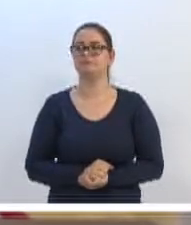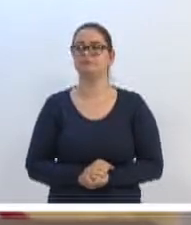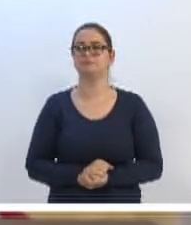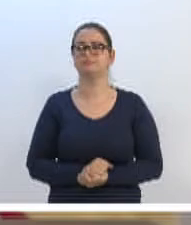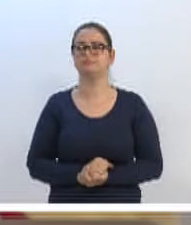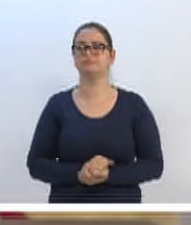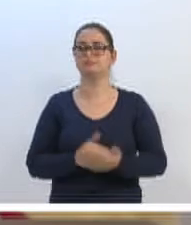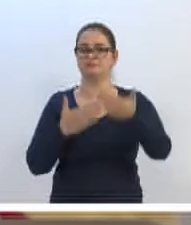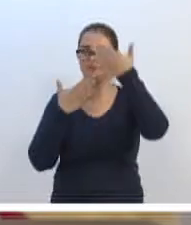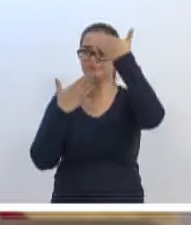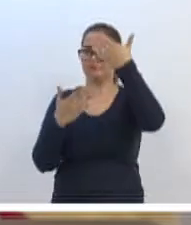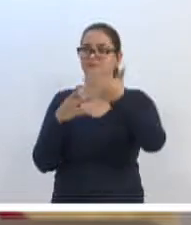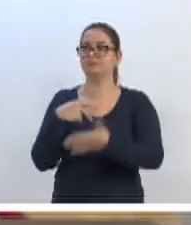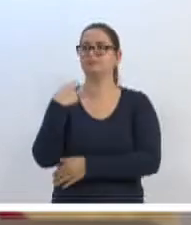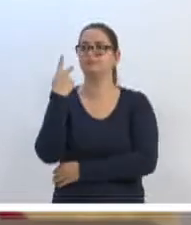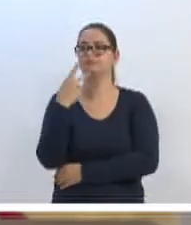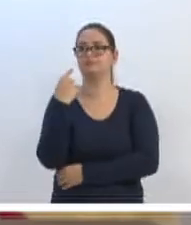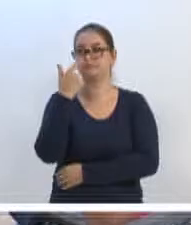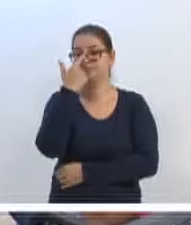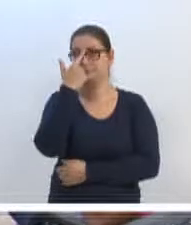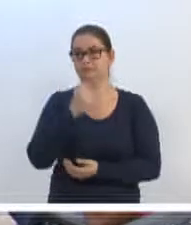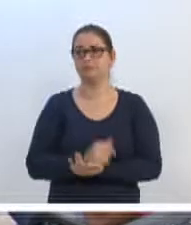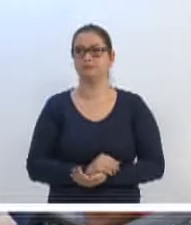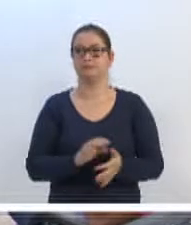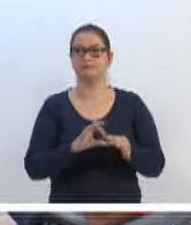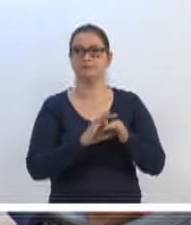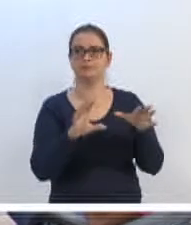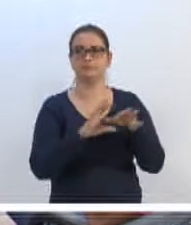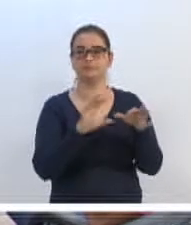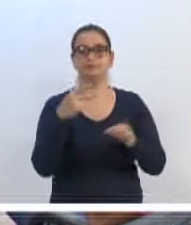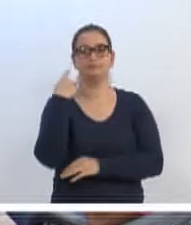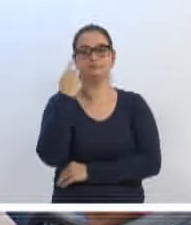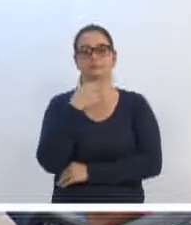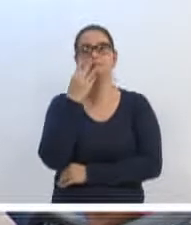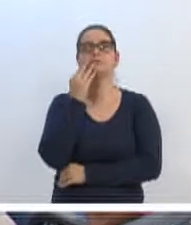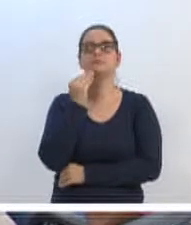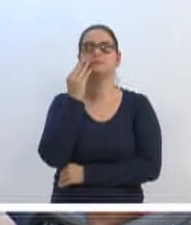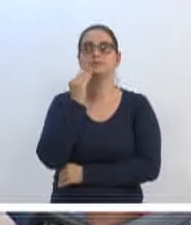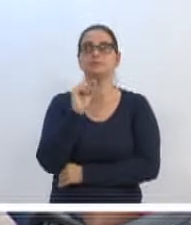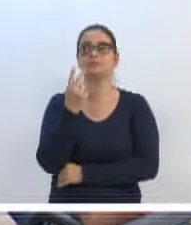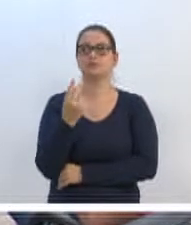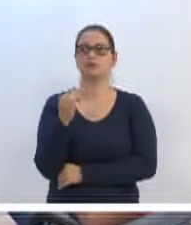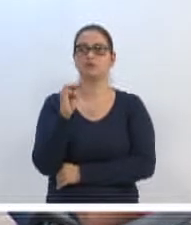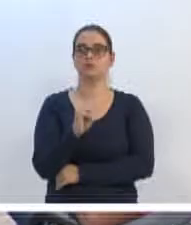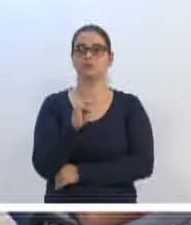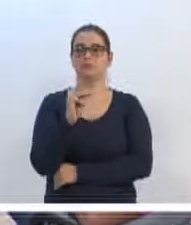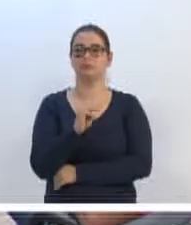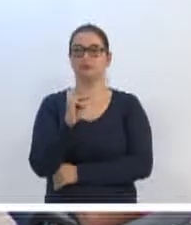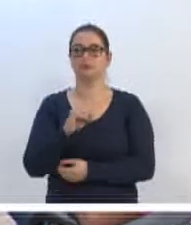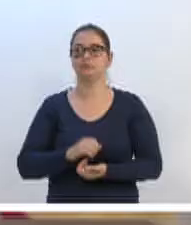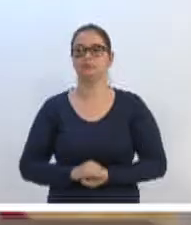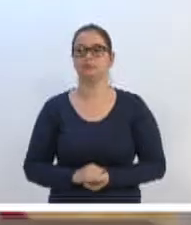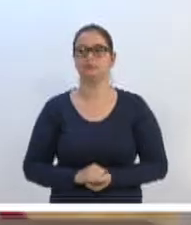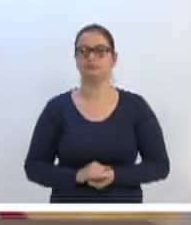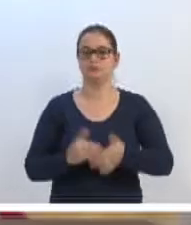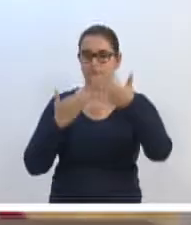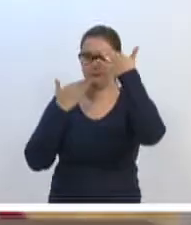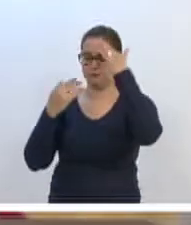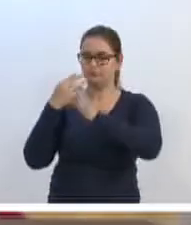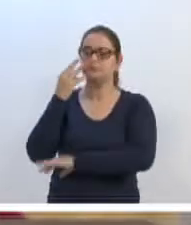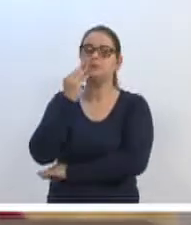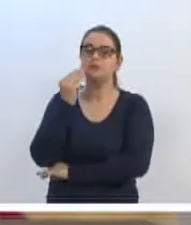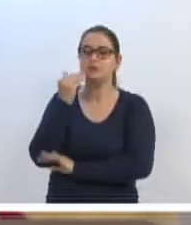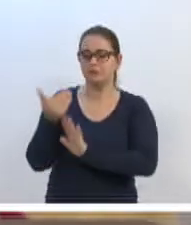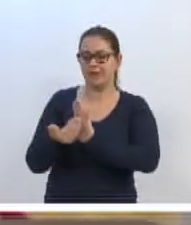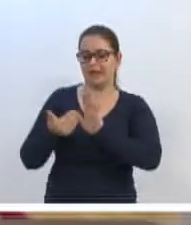Obrigado, vereador. Com a autorização do vereador Gilson, mais dois minutos, a vossa excelência. Obrigado. Obrigado, vereador Gilson, por